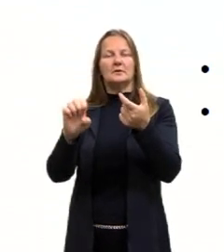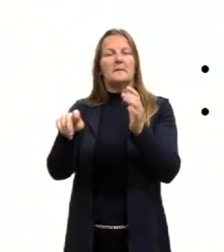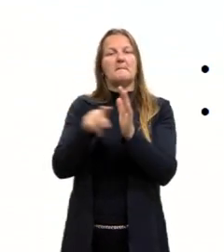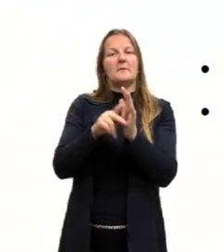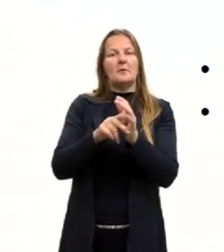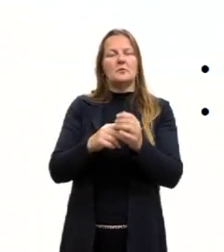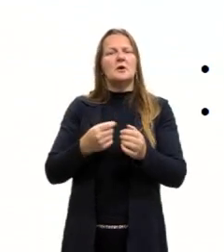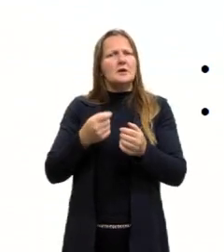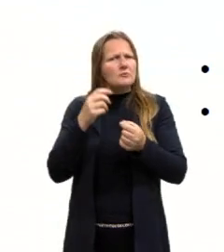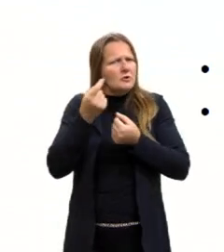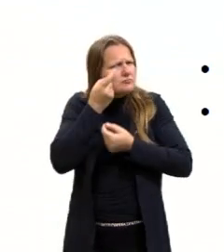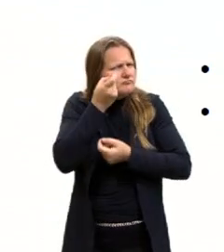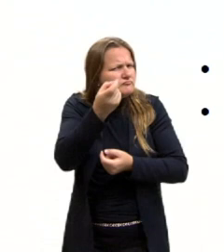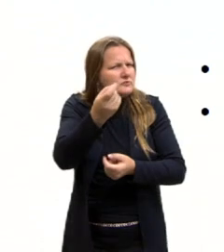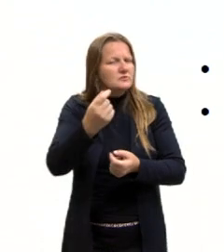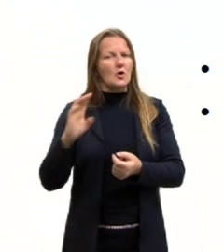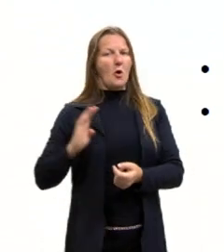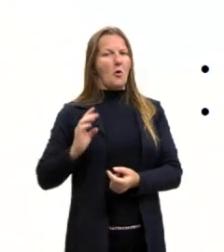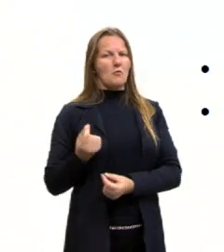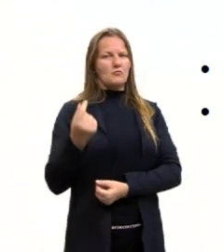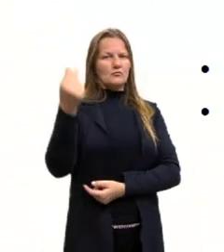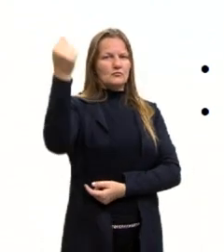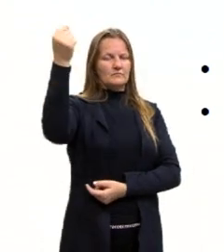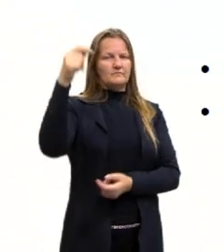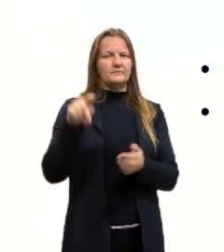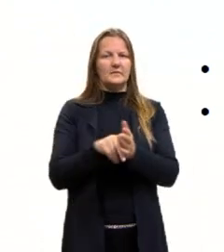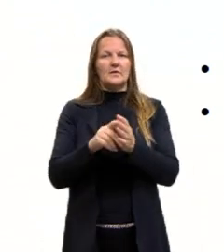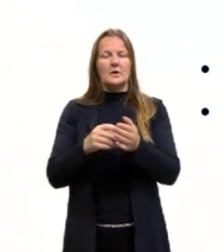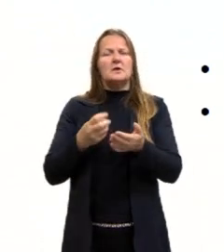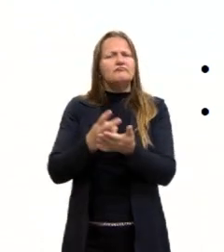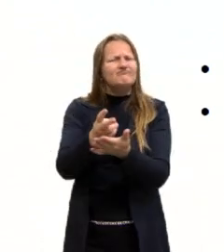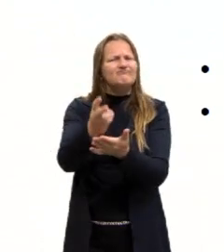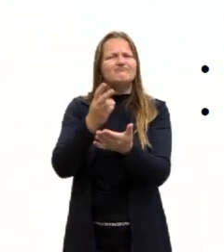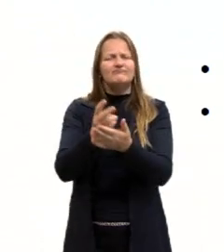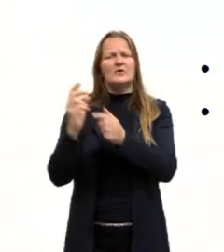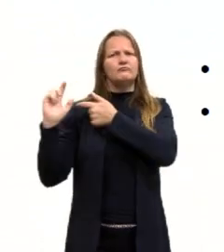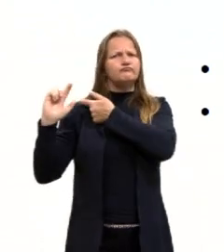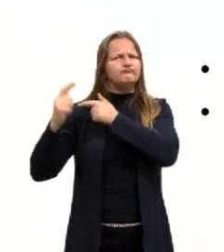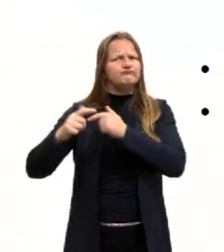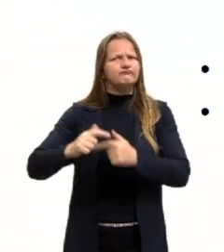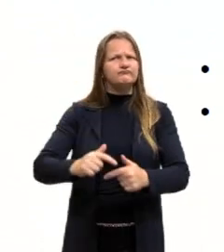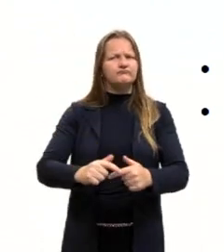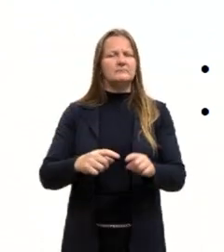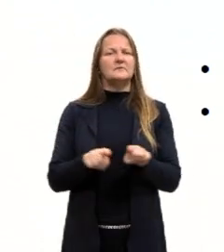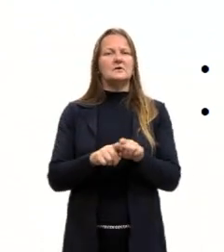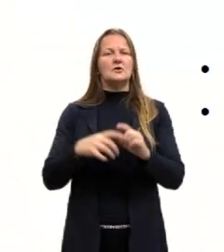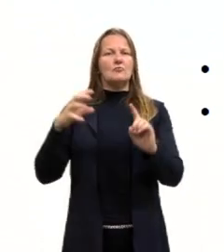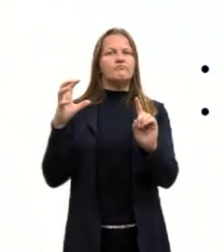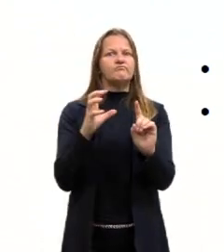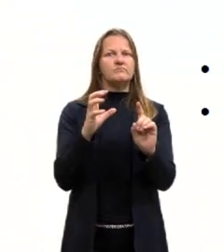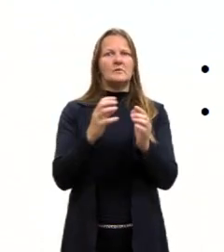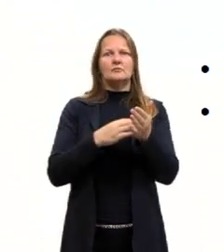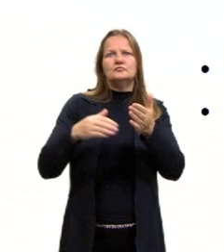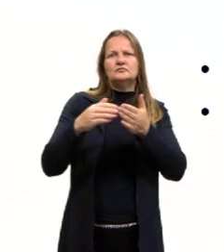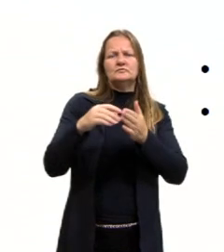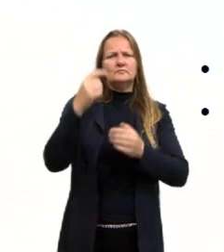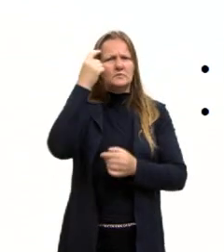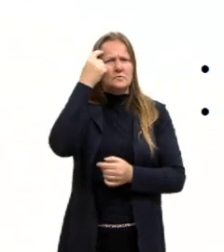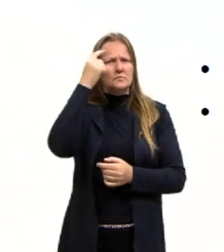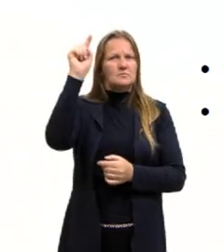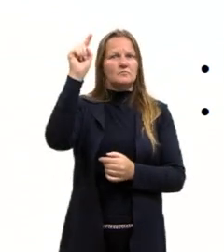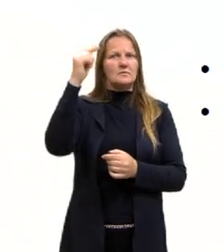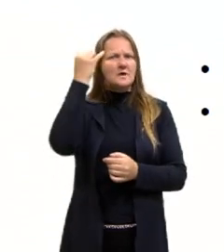burgueses. É uma restauração monárquica, que ela é conservadora, ela vai contra grande parte dos ideais da